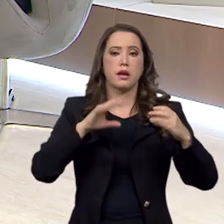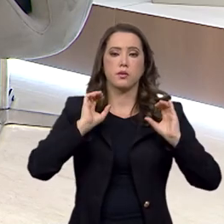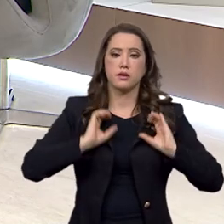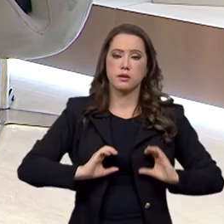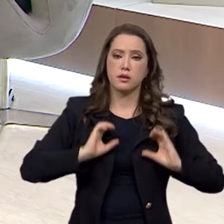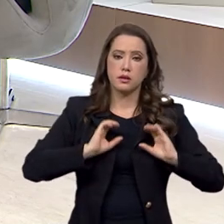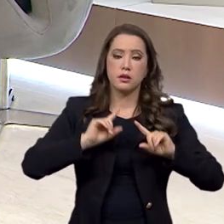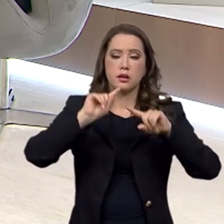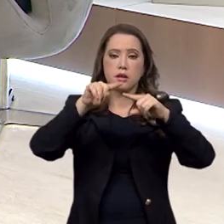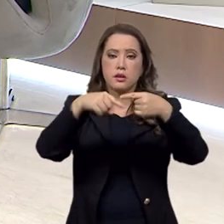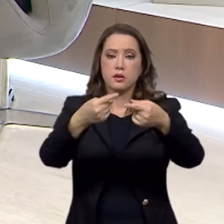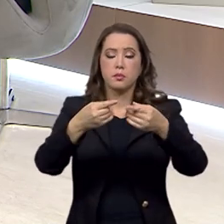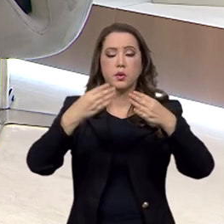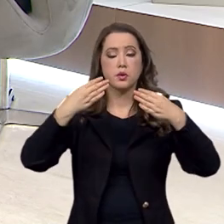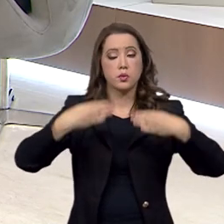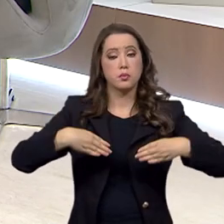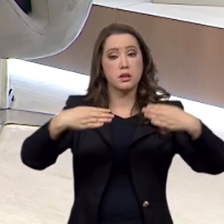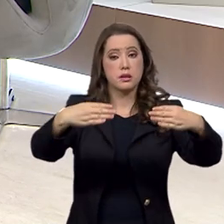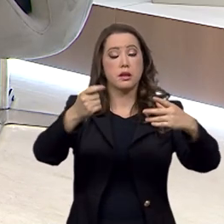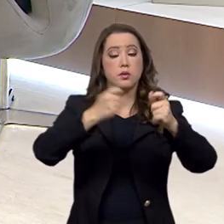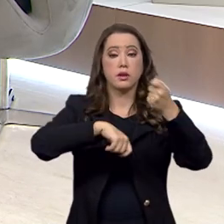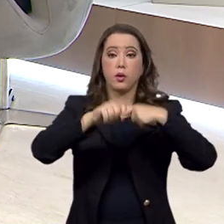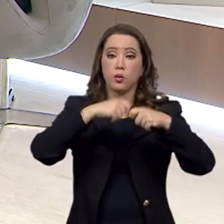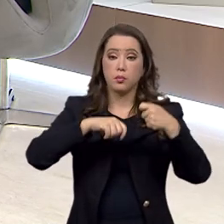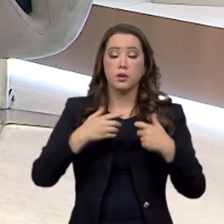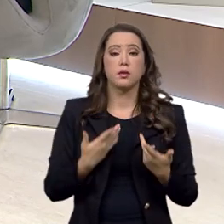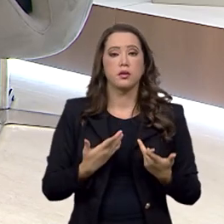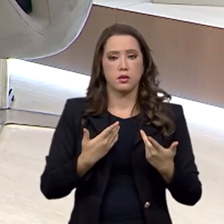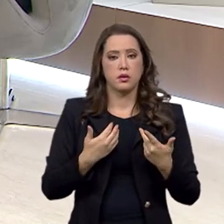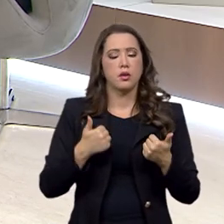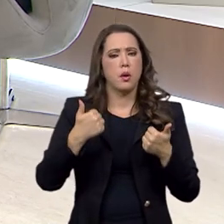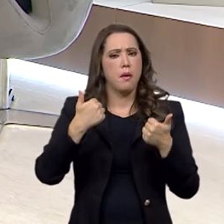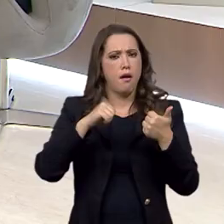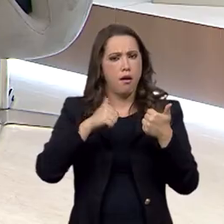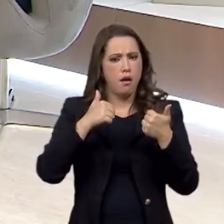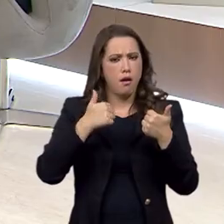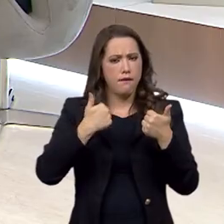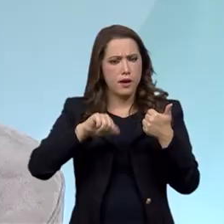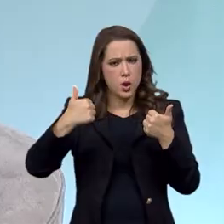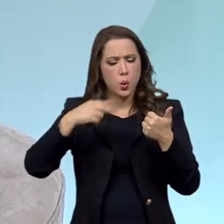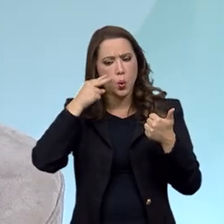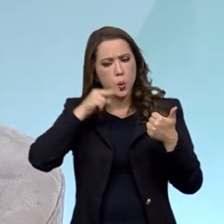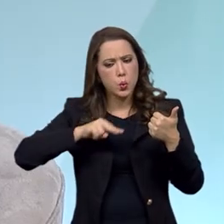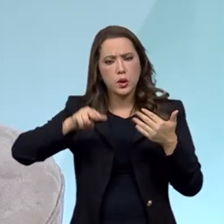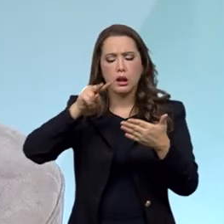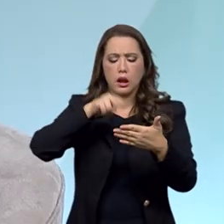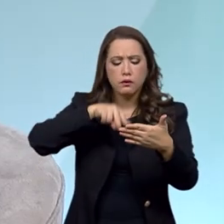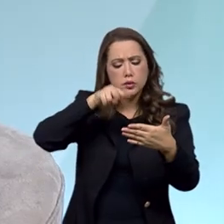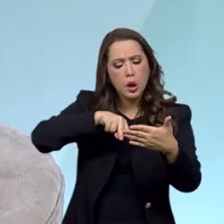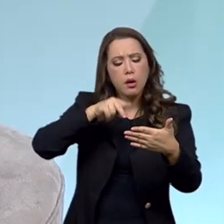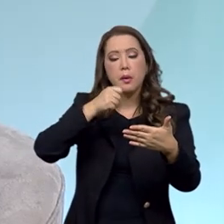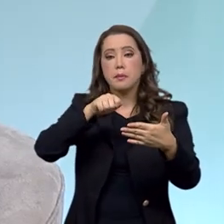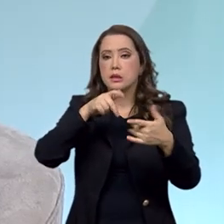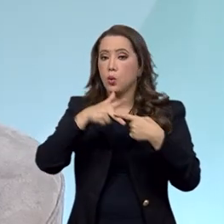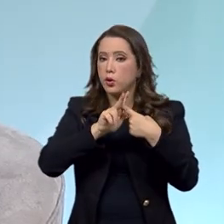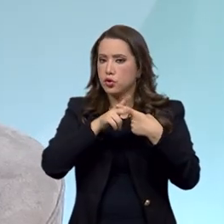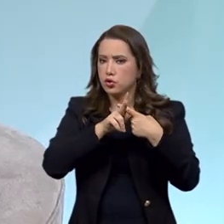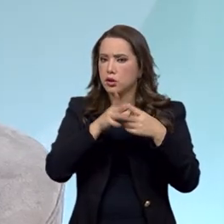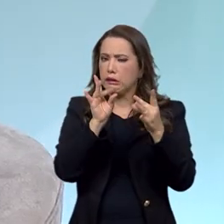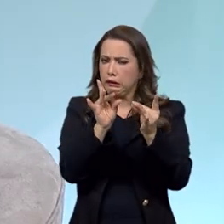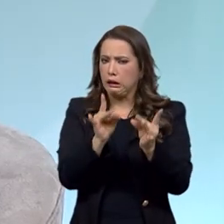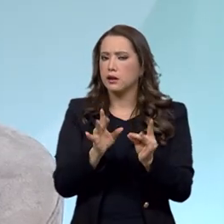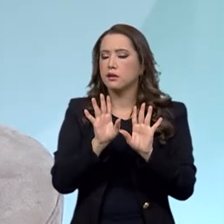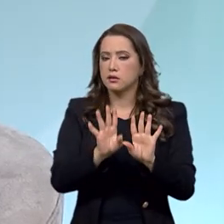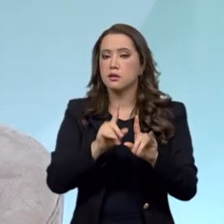e também do Ministério da Economia foram identificadas algumas questões que precisam ser resolvidas.